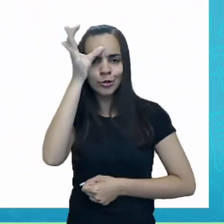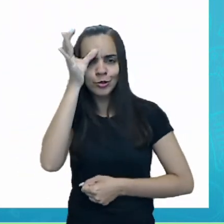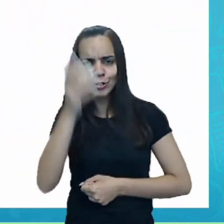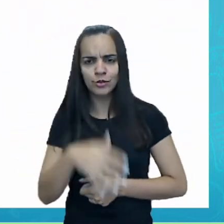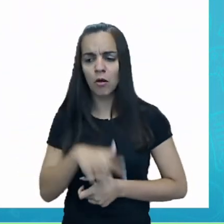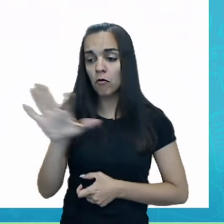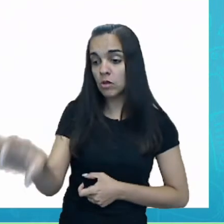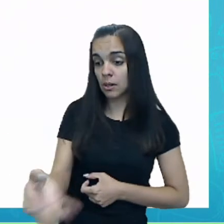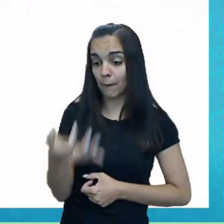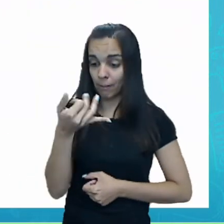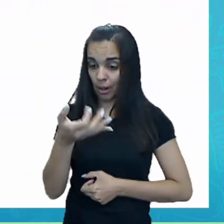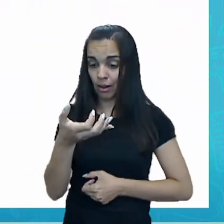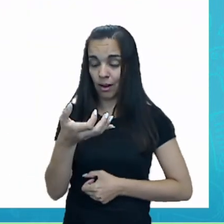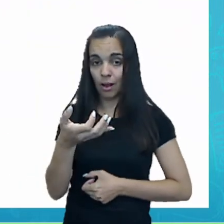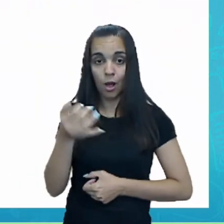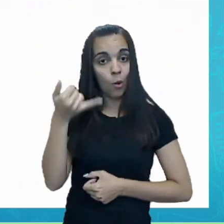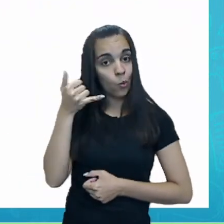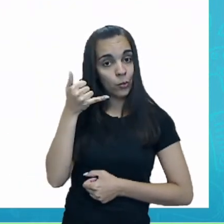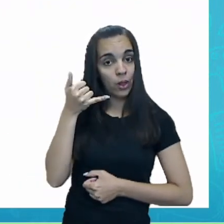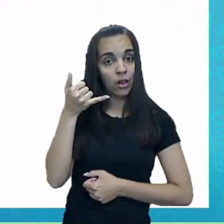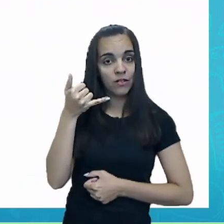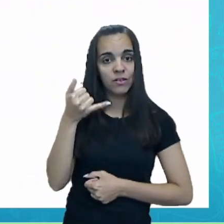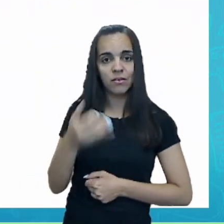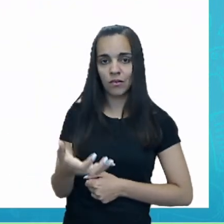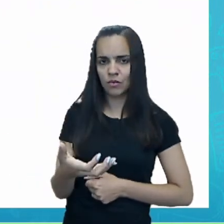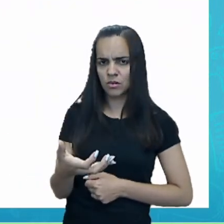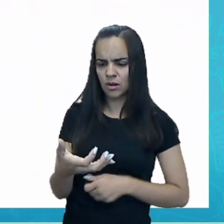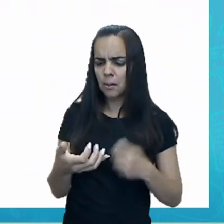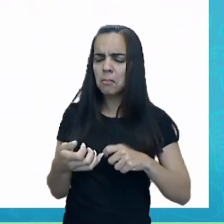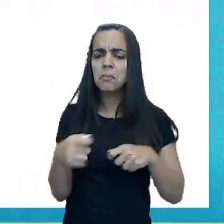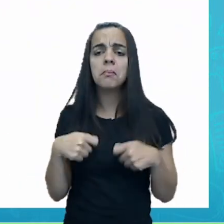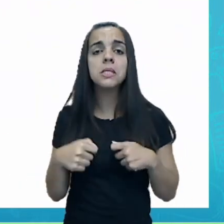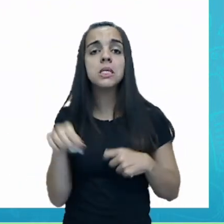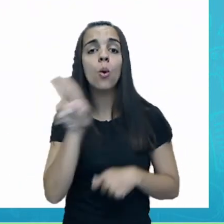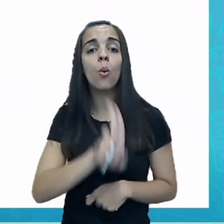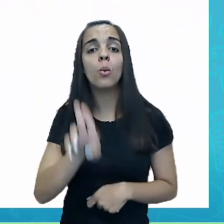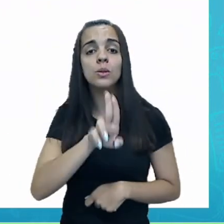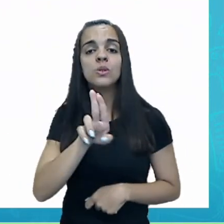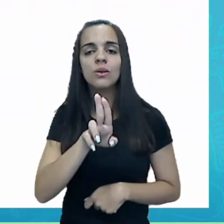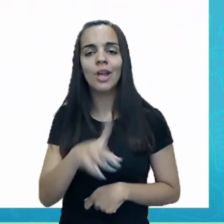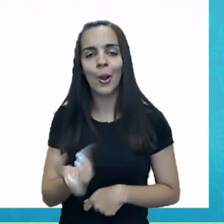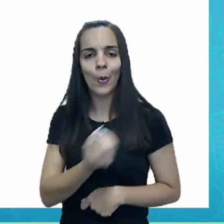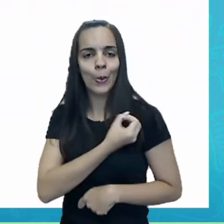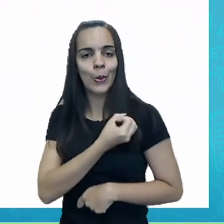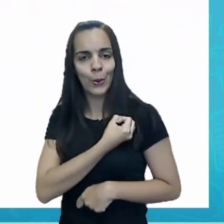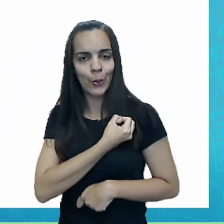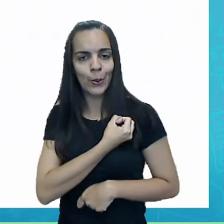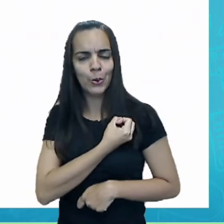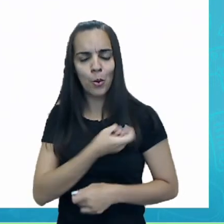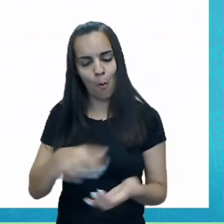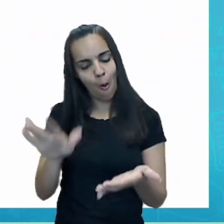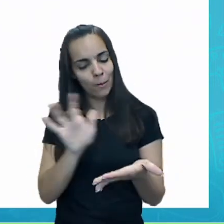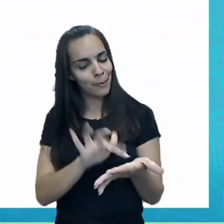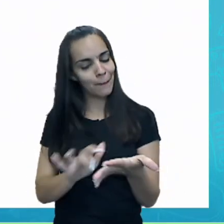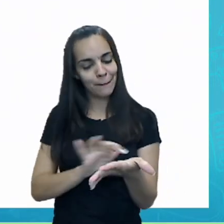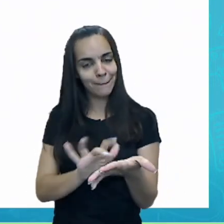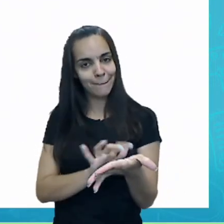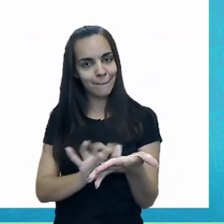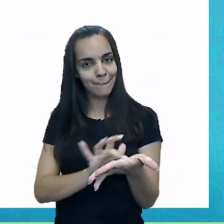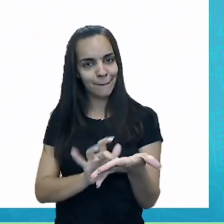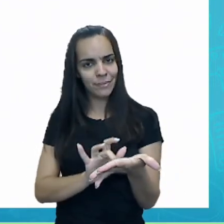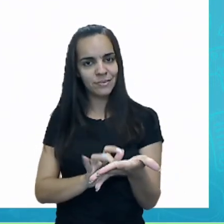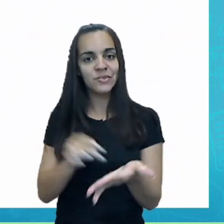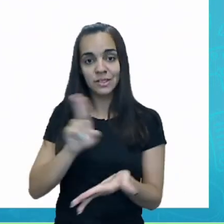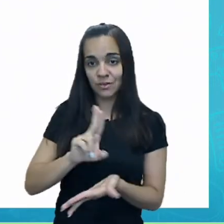que? O telefone, não é isso? Então você vai precisar de usar os numerais pra você discar para falar com a